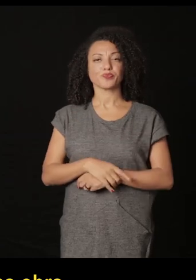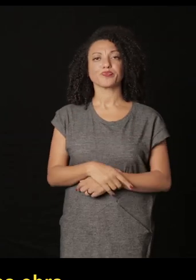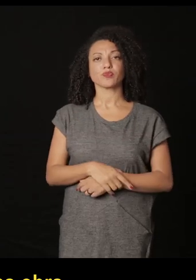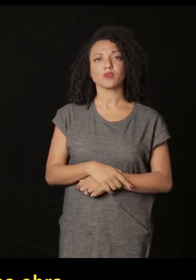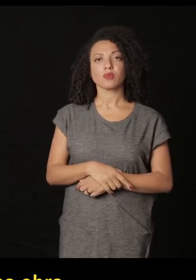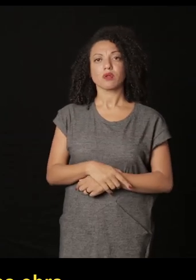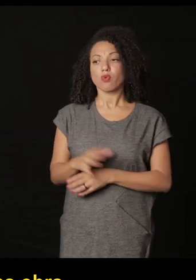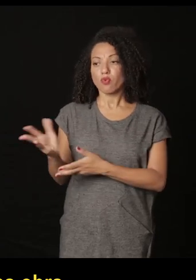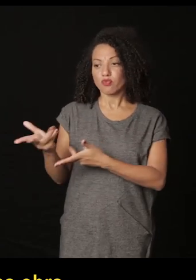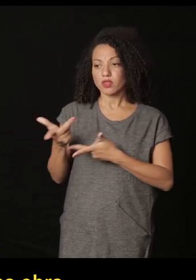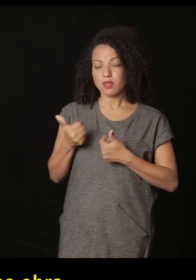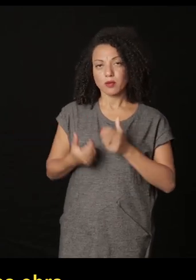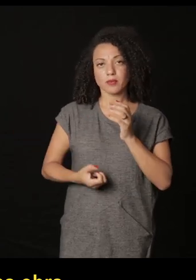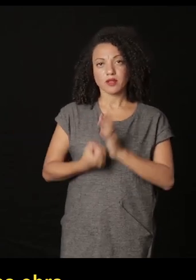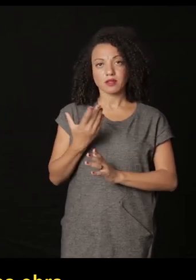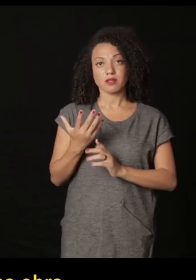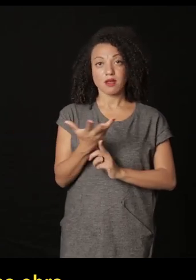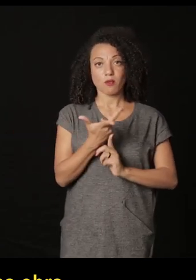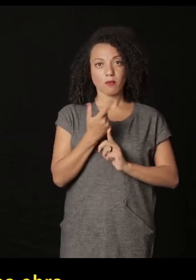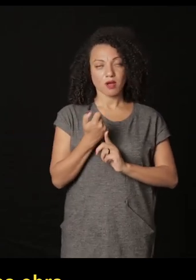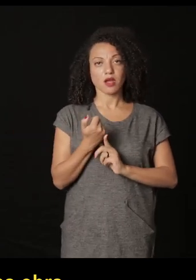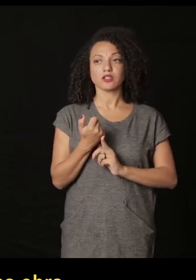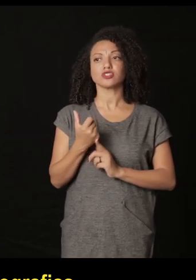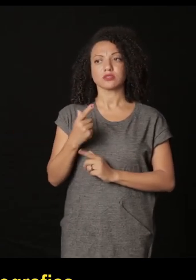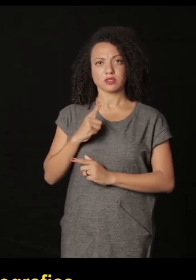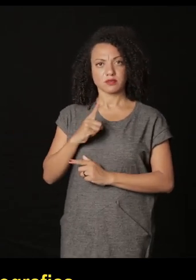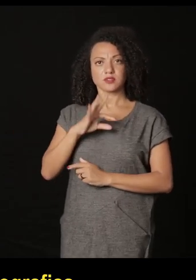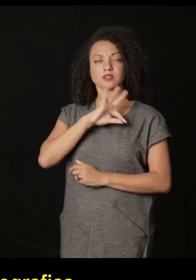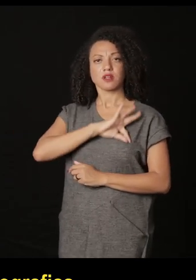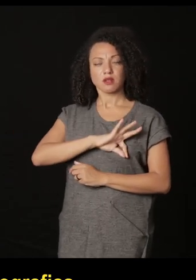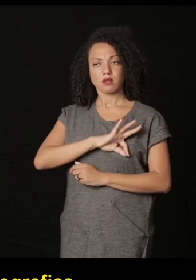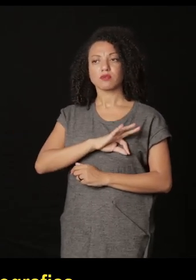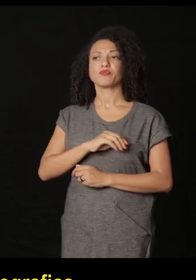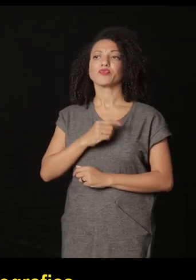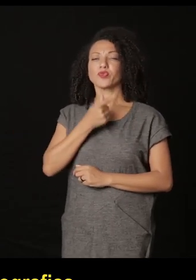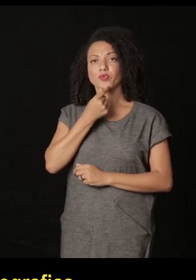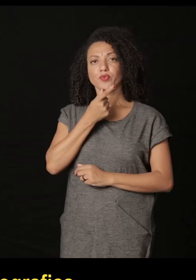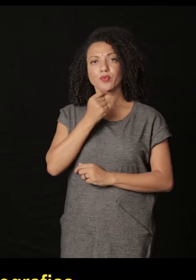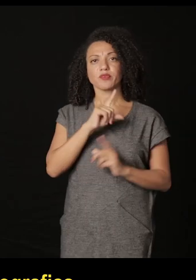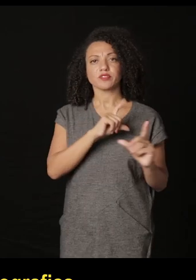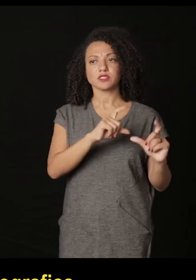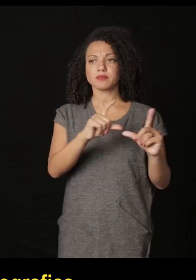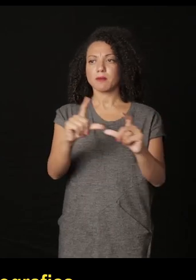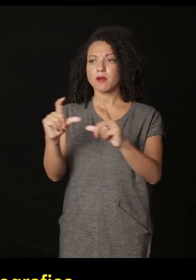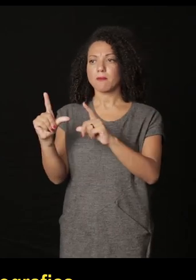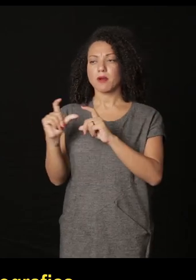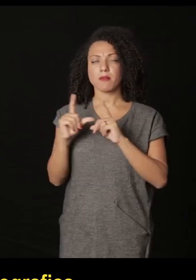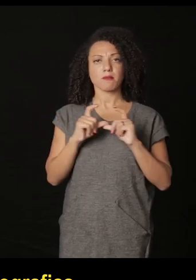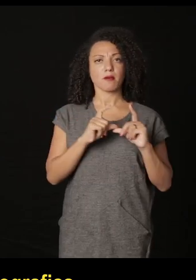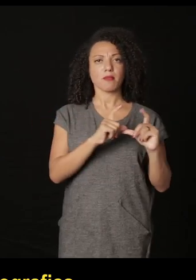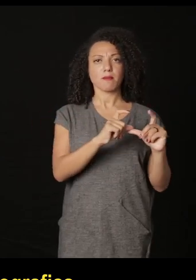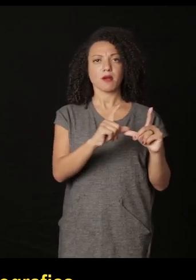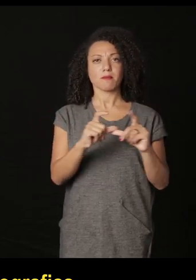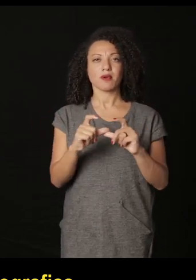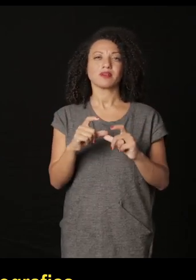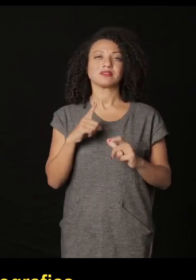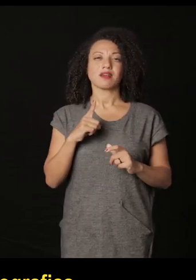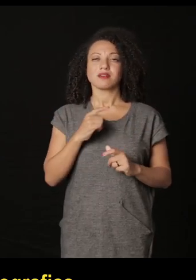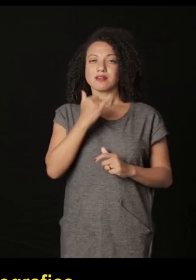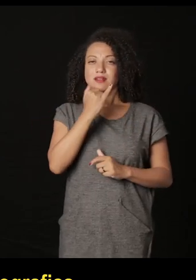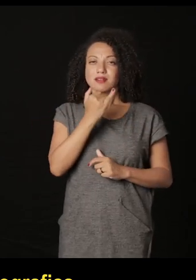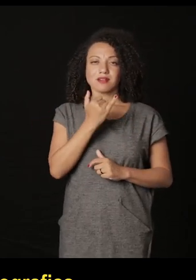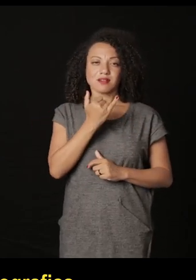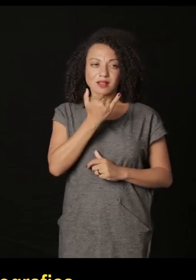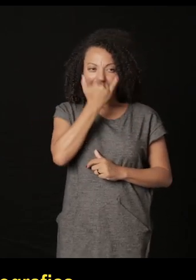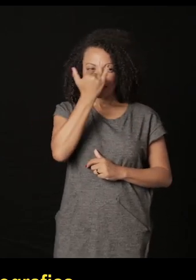uma obra pagam por isso e ele foi visitando todas as fotografias dos agentes